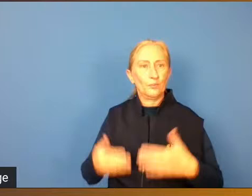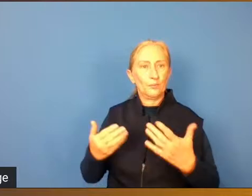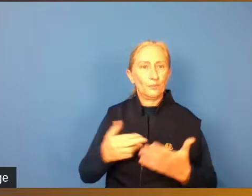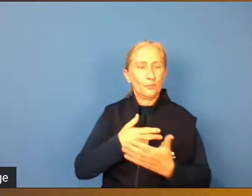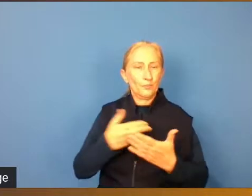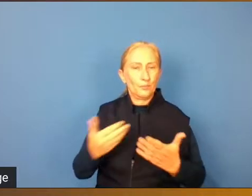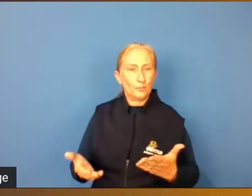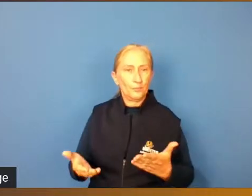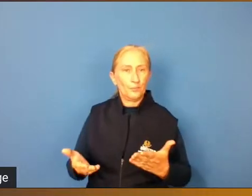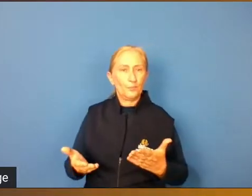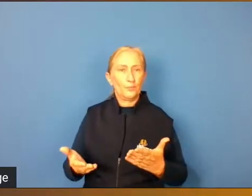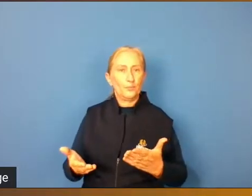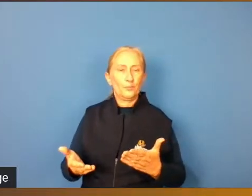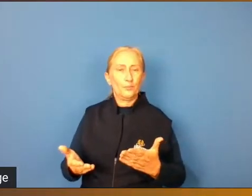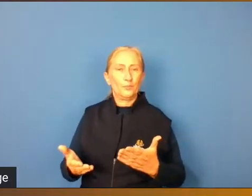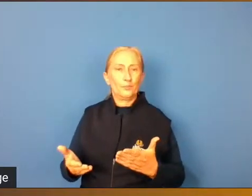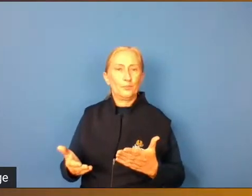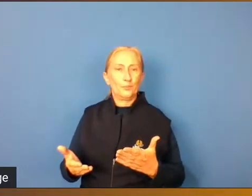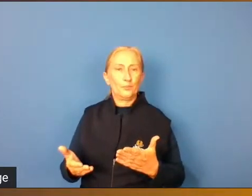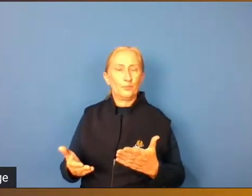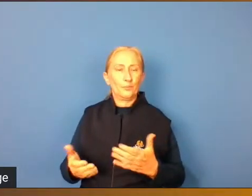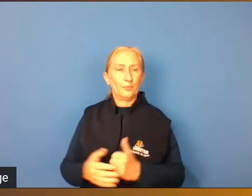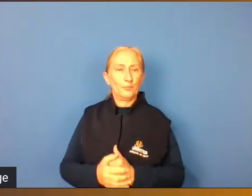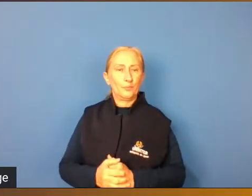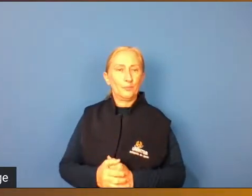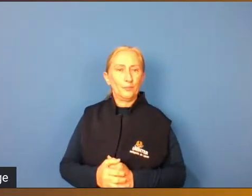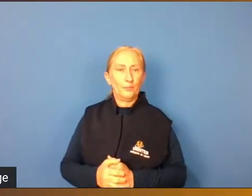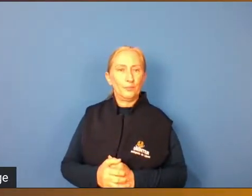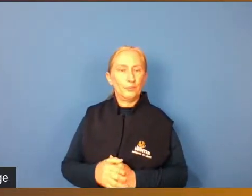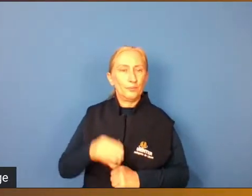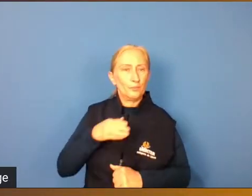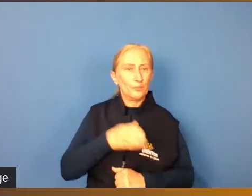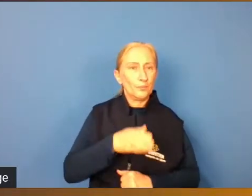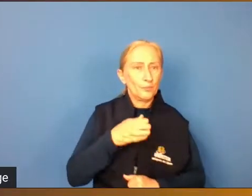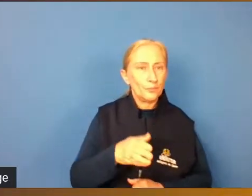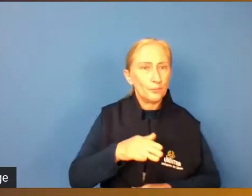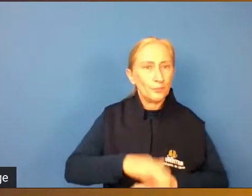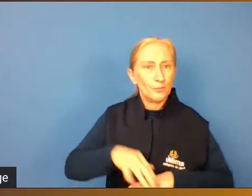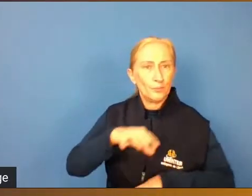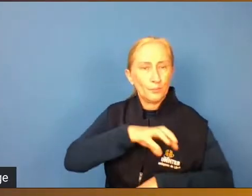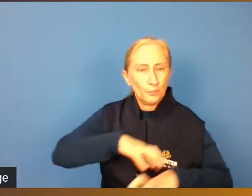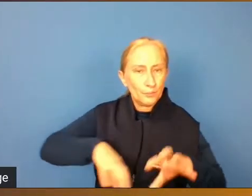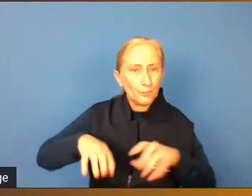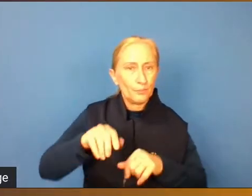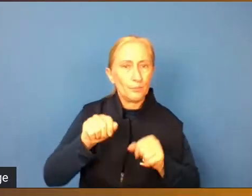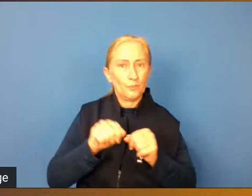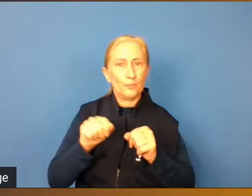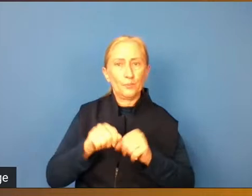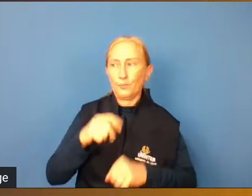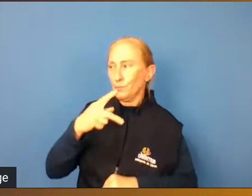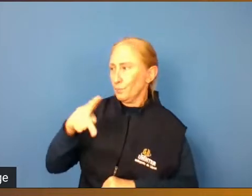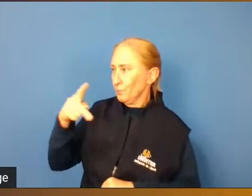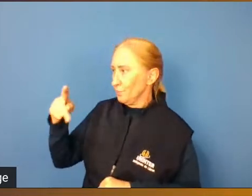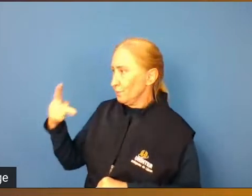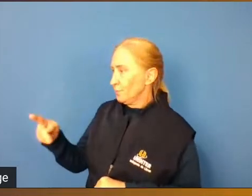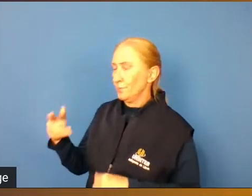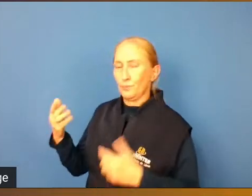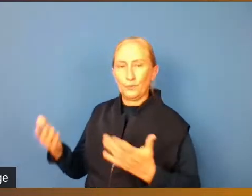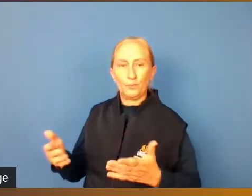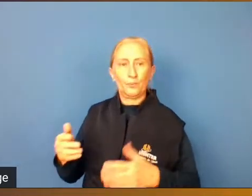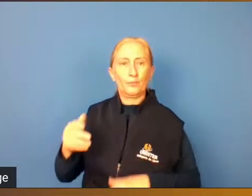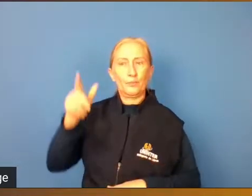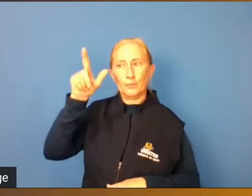uma uma é a saída de bola mais organizada feita por esses por esses